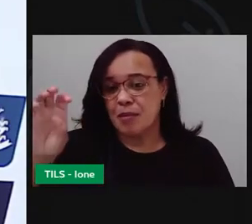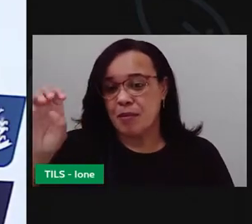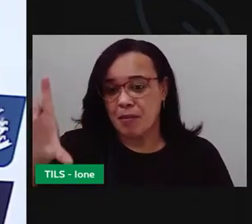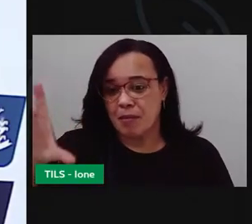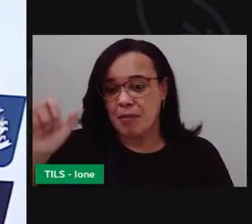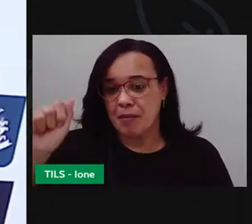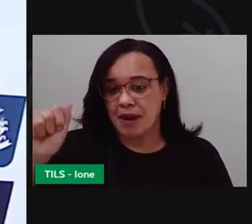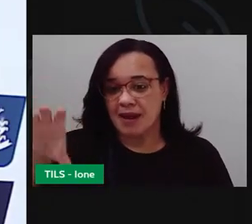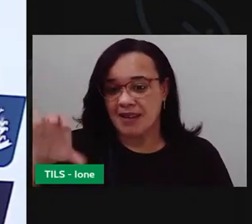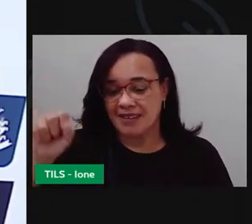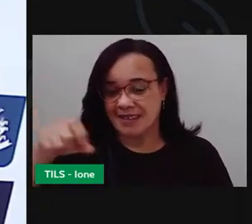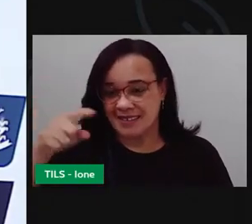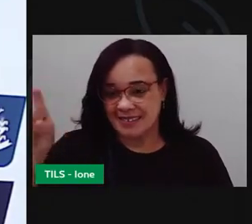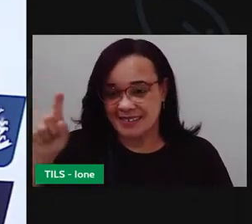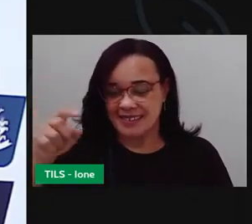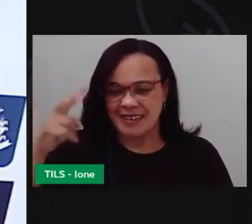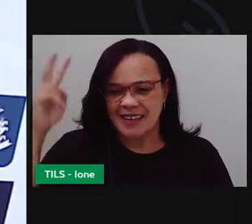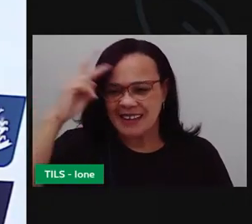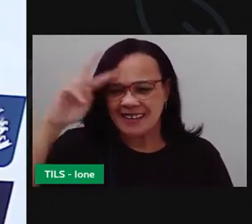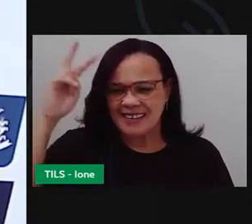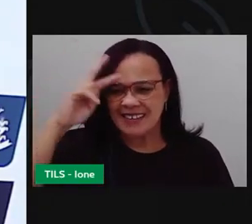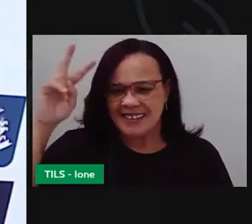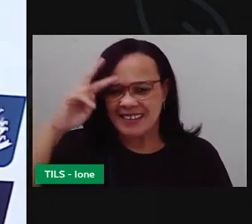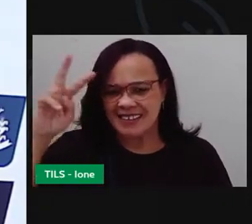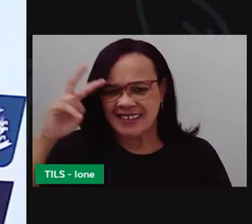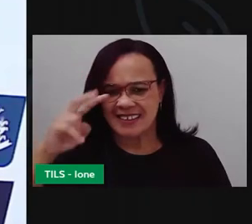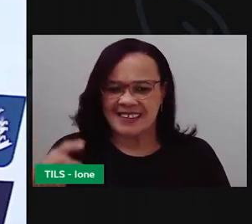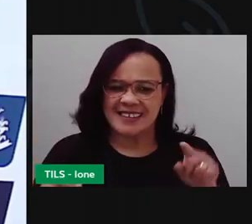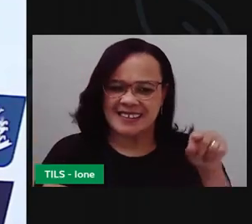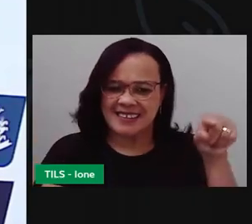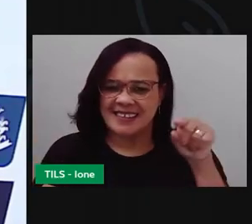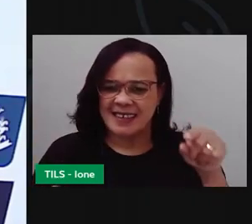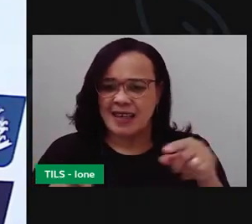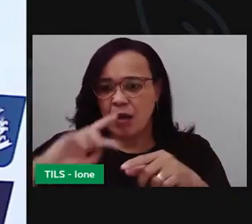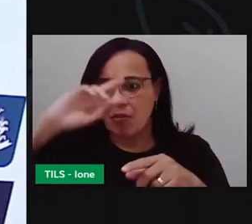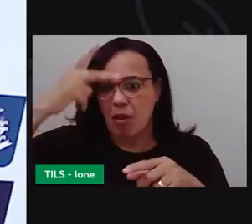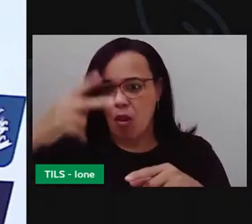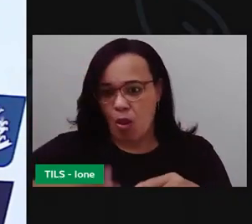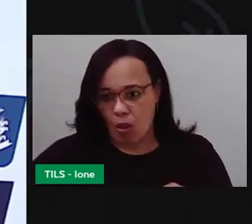Então, lembra que ele tinha caído?